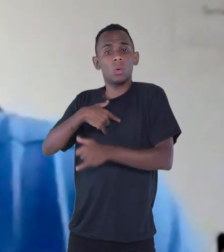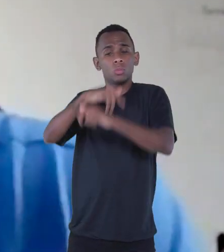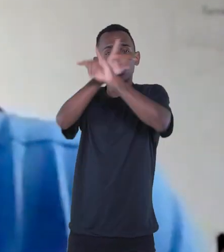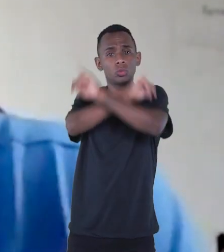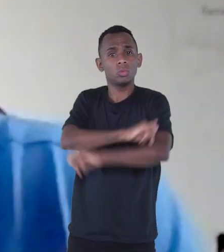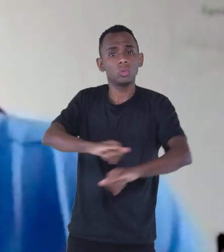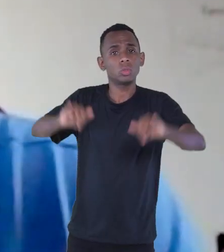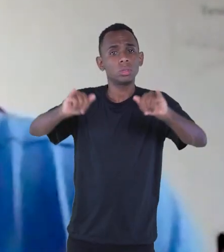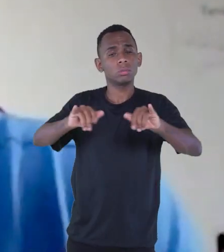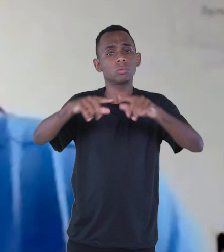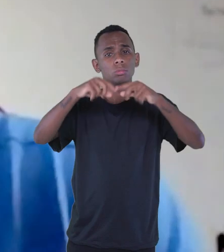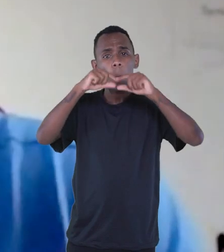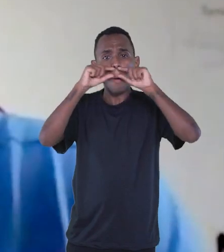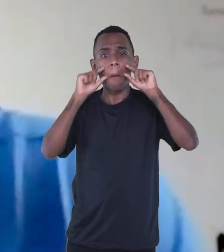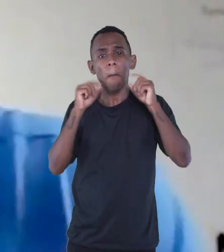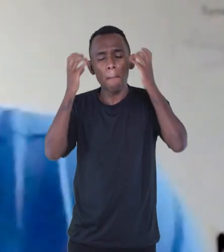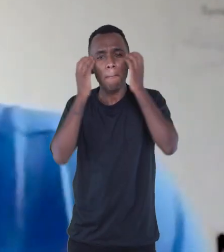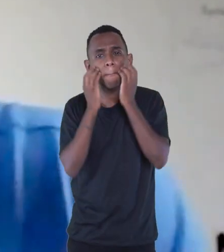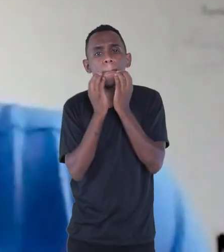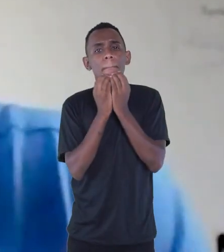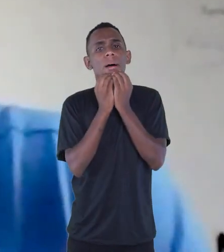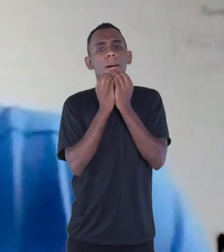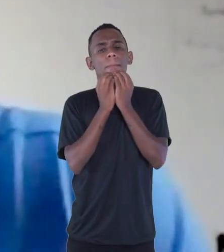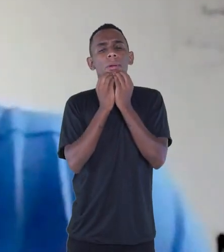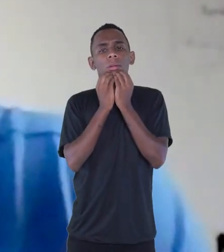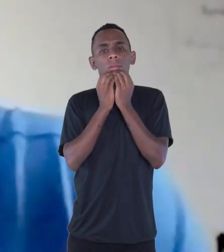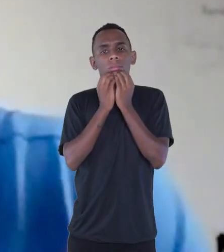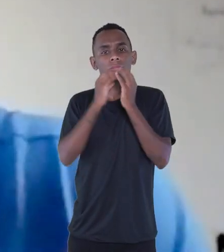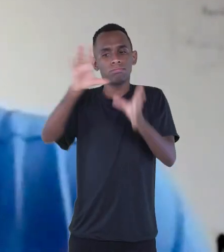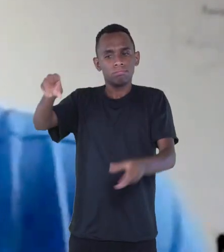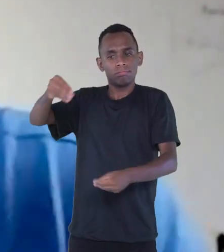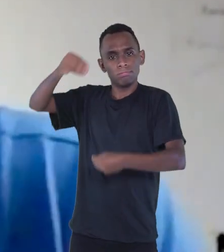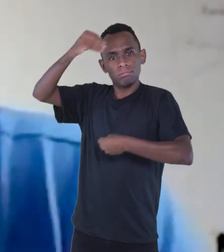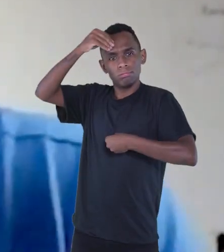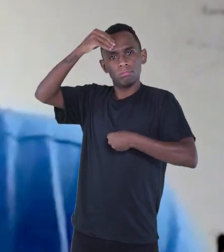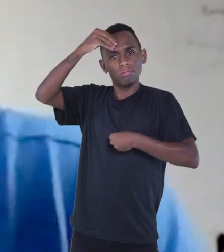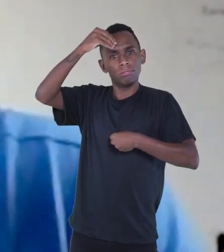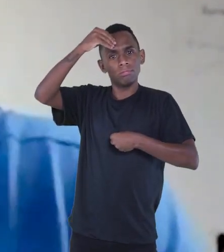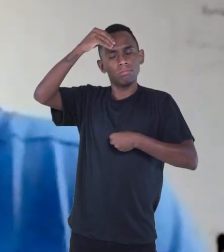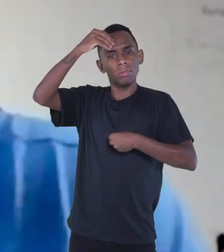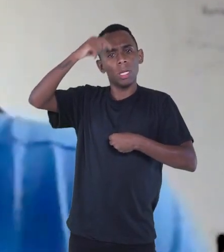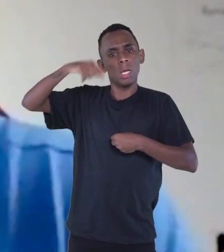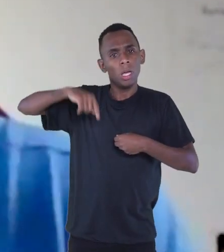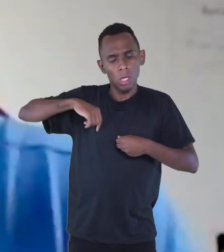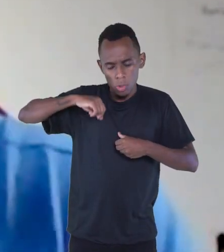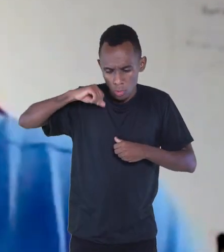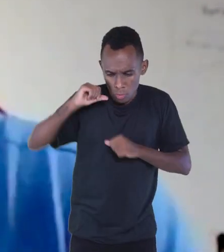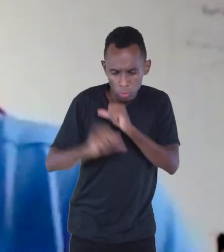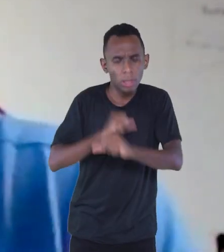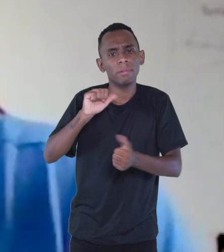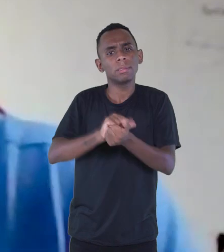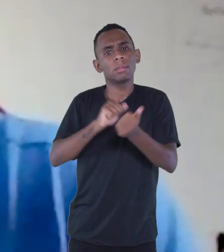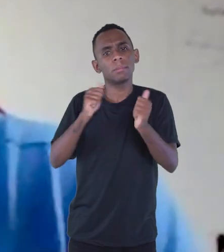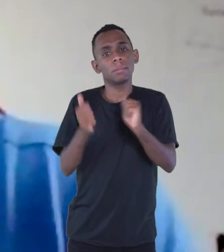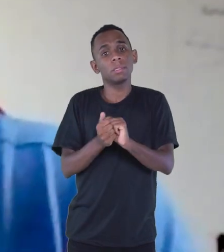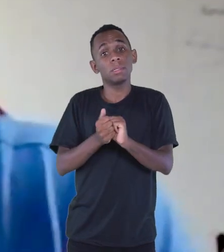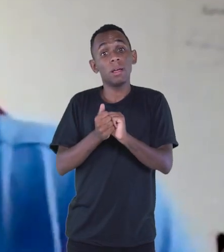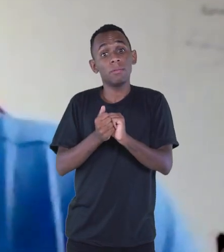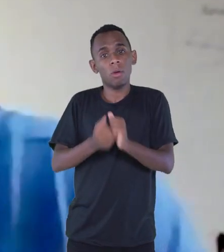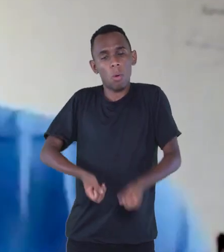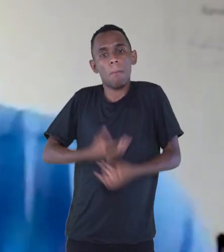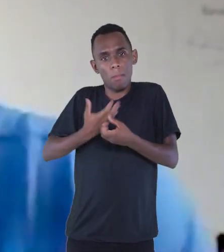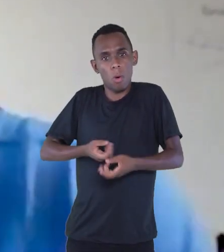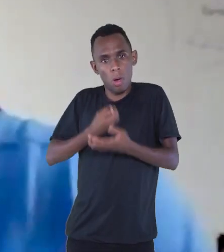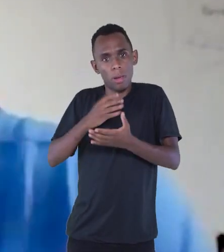barba, encarnando o Che Guevara, e falava aquele poema maravilhoso. É um poema que eu sei de fora ainda hoje,